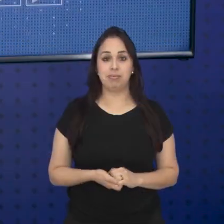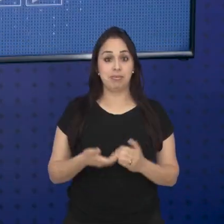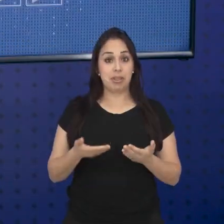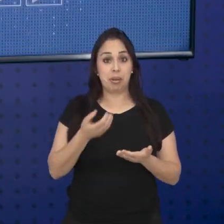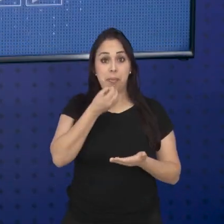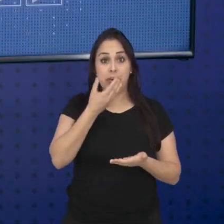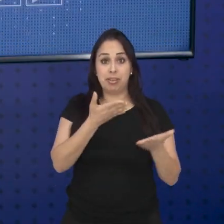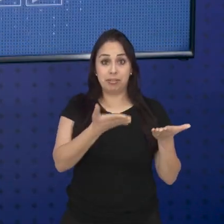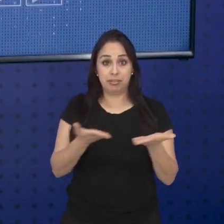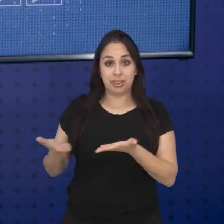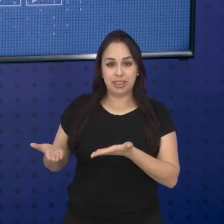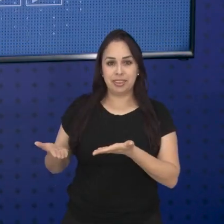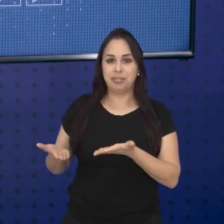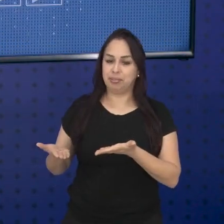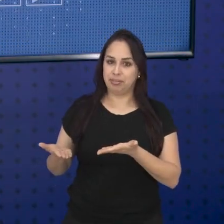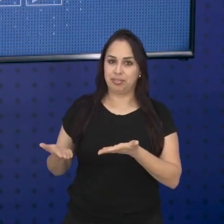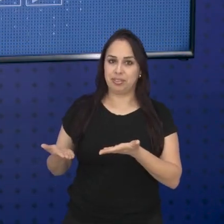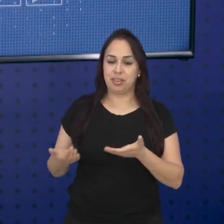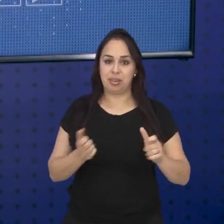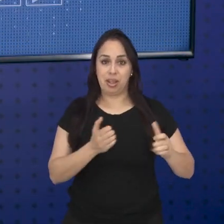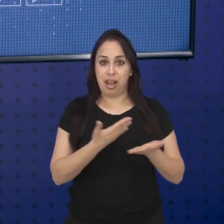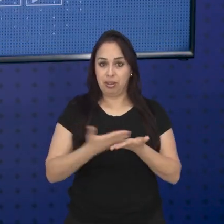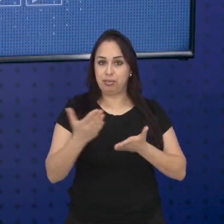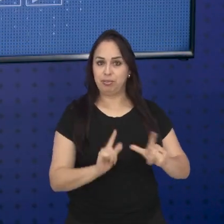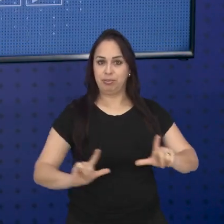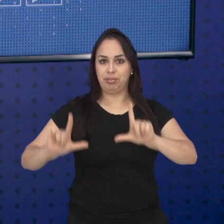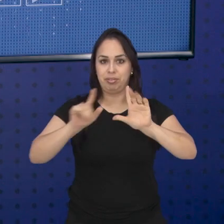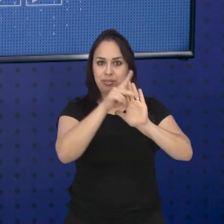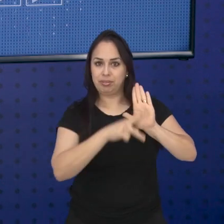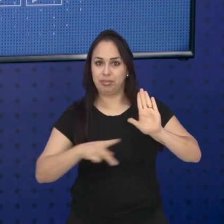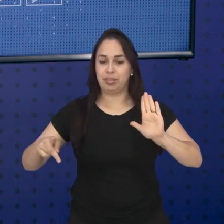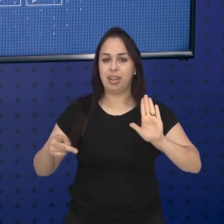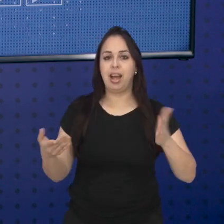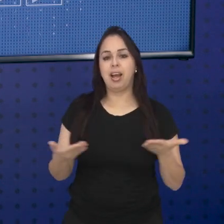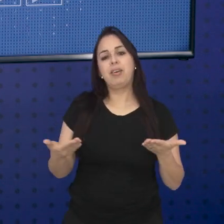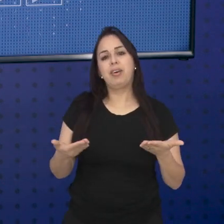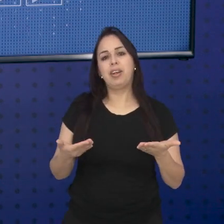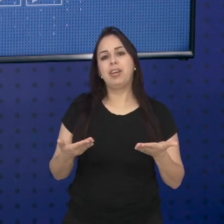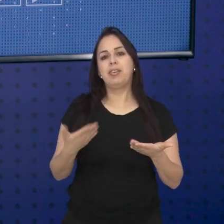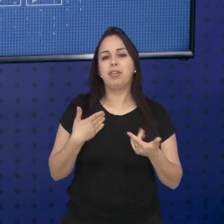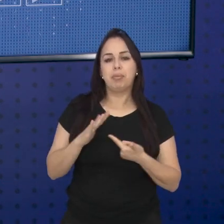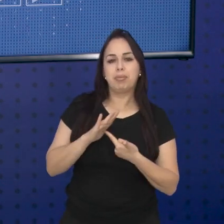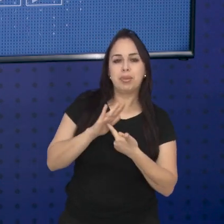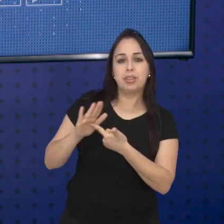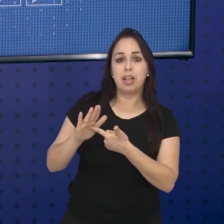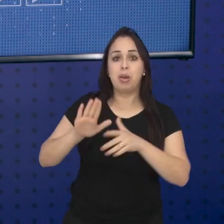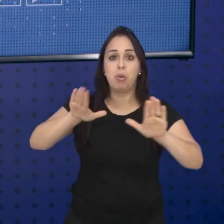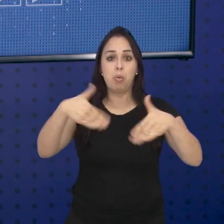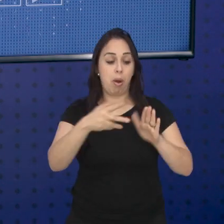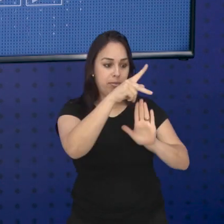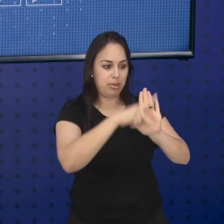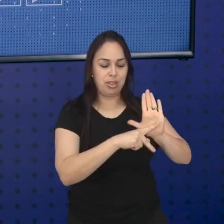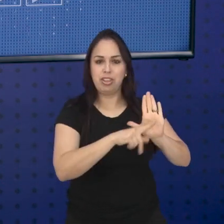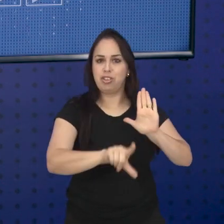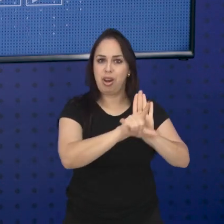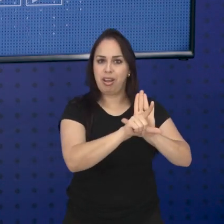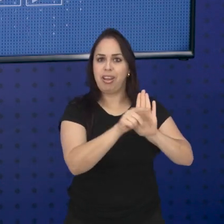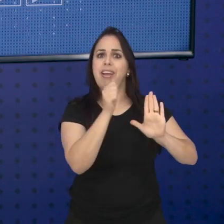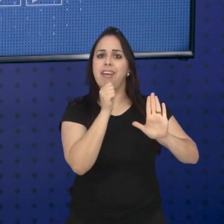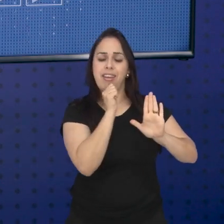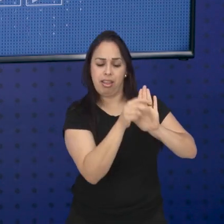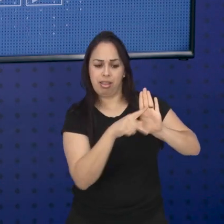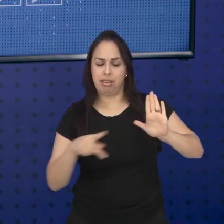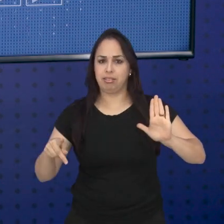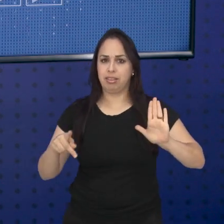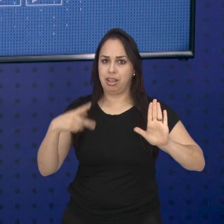Sejam bem-vindos e bem-vindas. Está no ar o Tramitando e agora eu te convido a conhecer alguns dos projetos de lei que estão